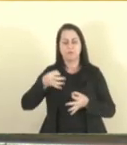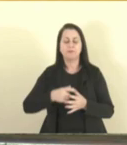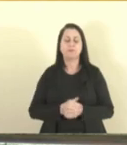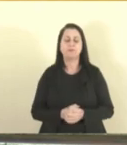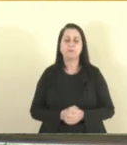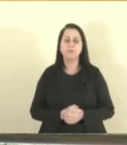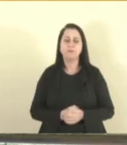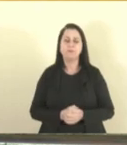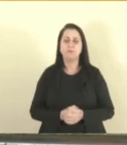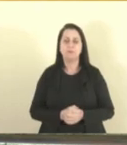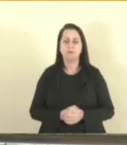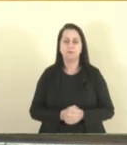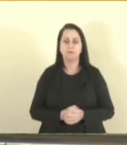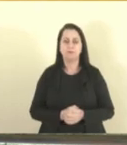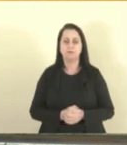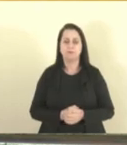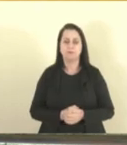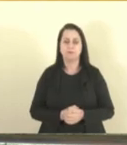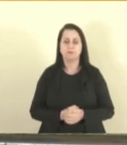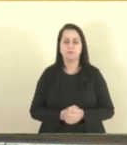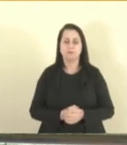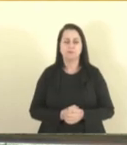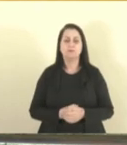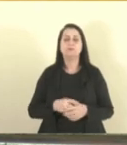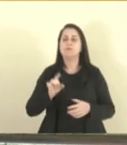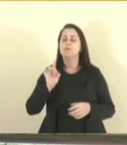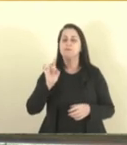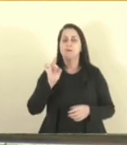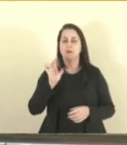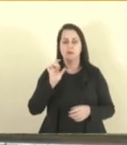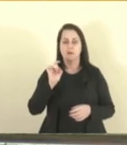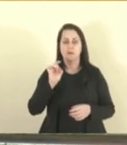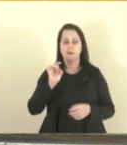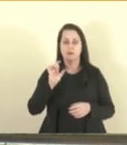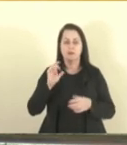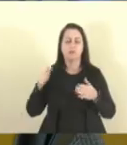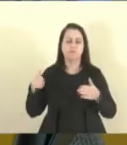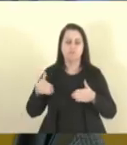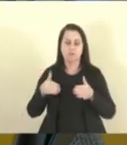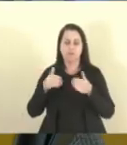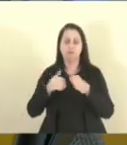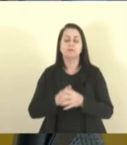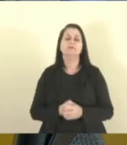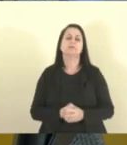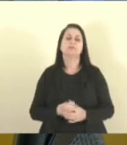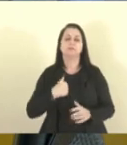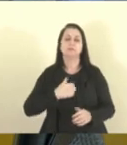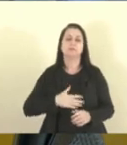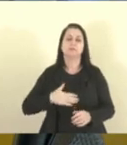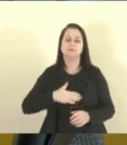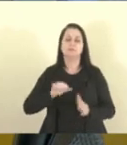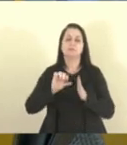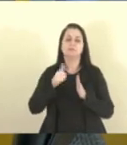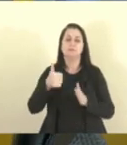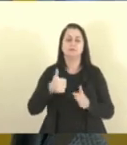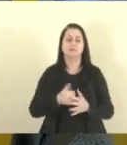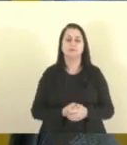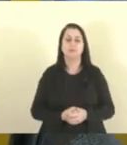aí, para que a gente possa registrar os votos. Senhor presidente, só para encaminhar. Deputado Arir, pois não. Eu gostaria, primeiro, de